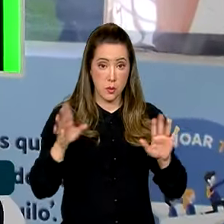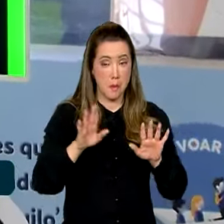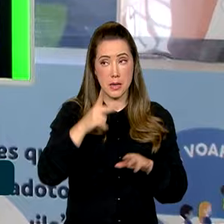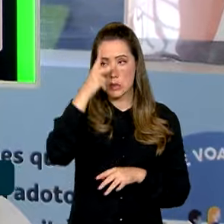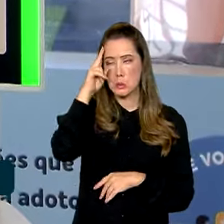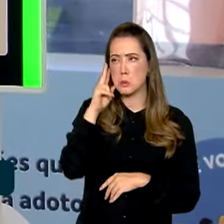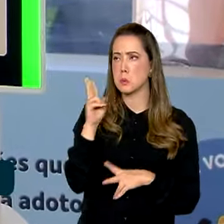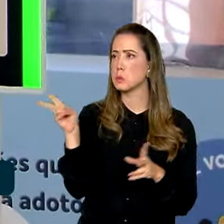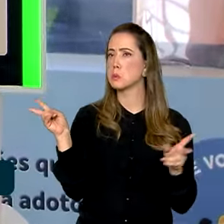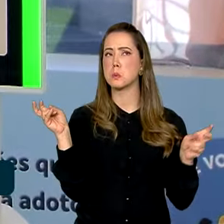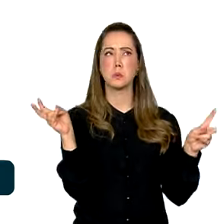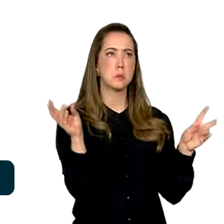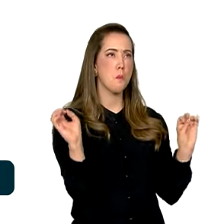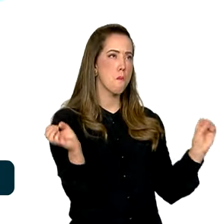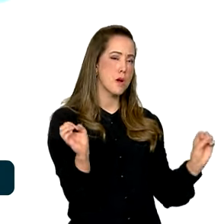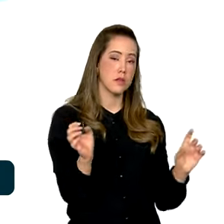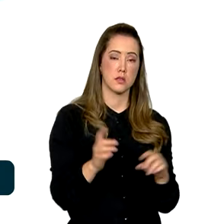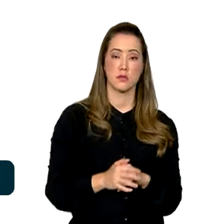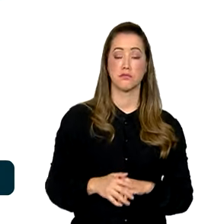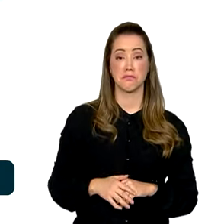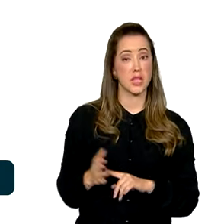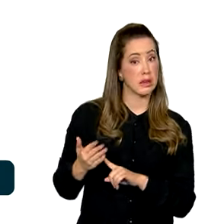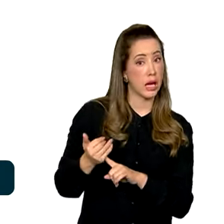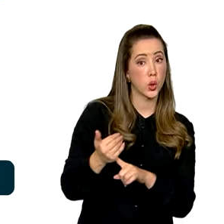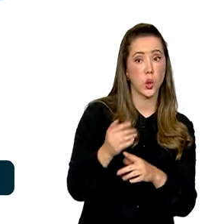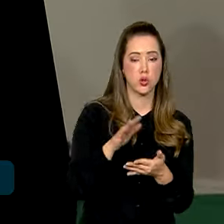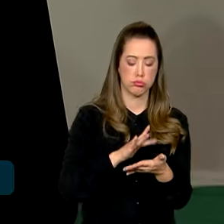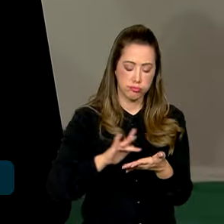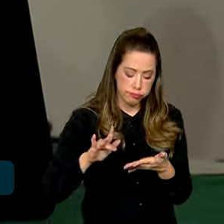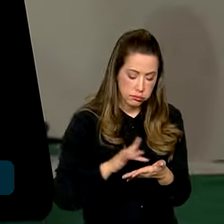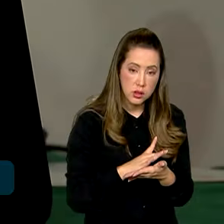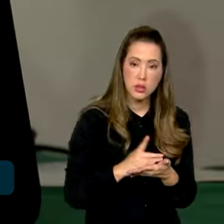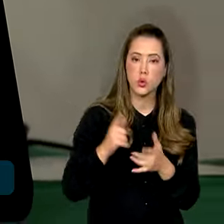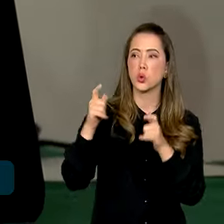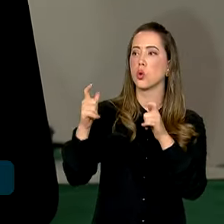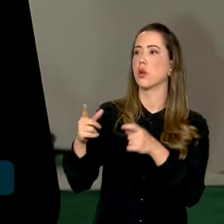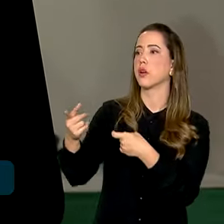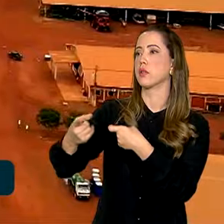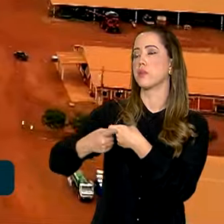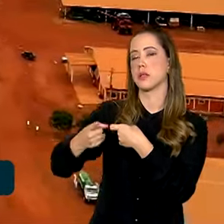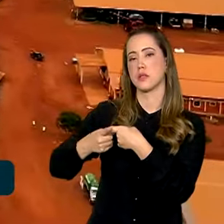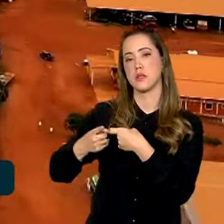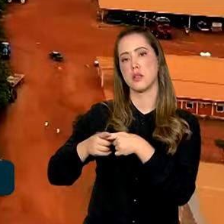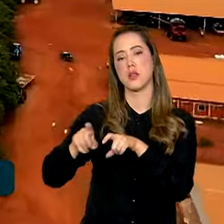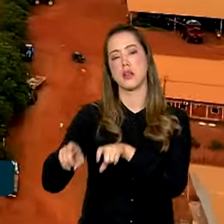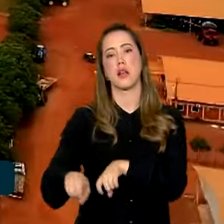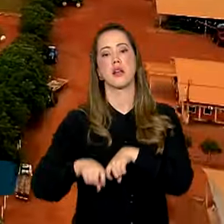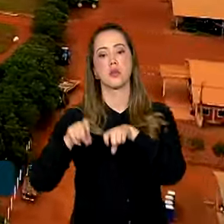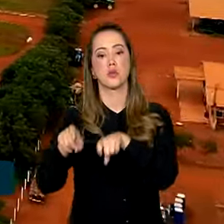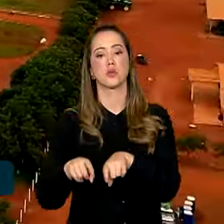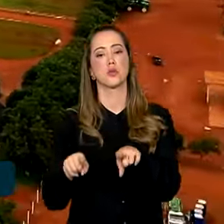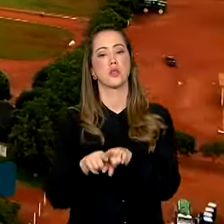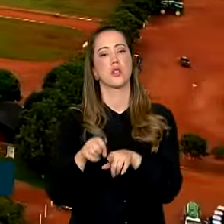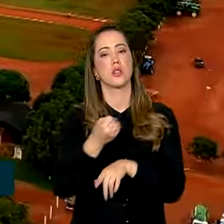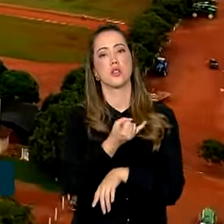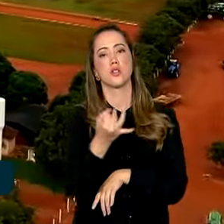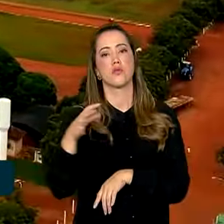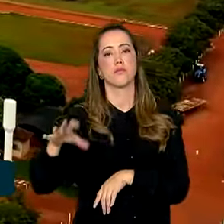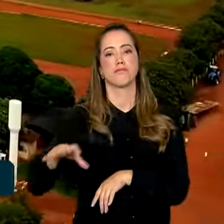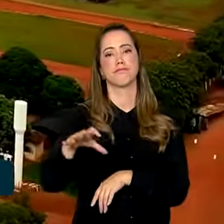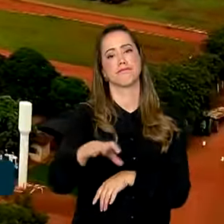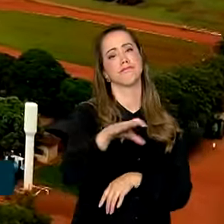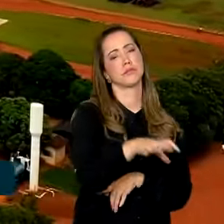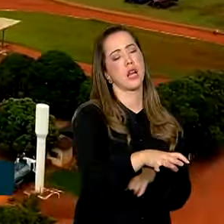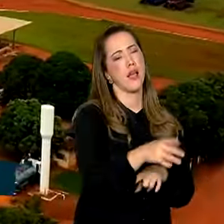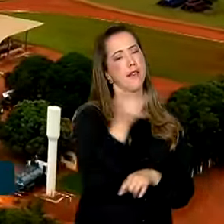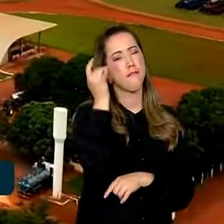elas percebam. Está na tecnologia dos celulares, na área médica, na agricultura e em vários setores que